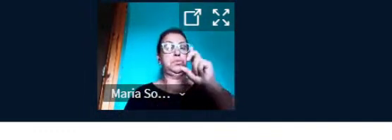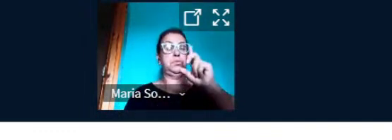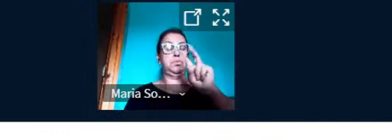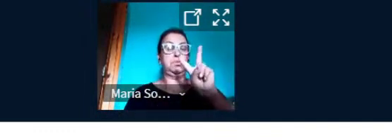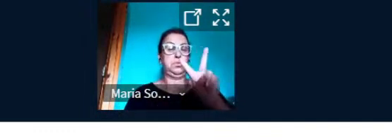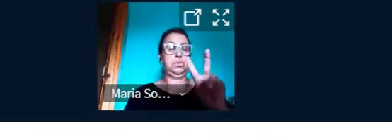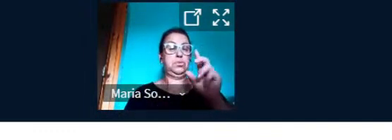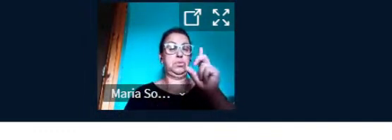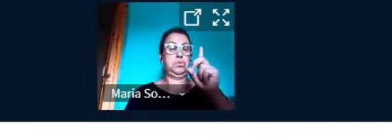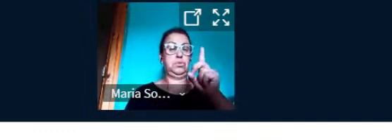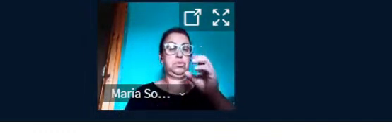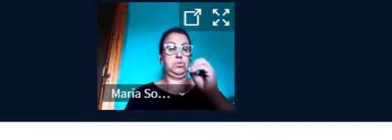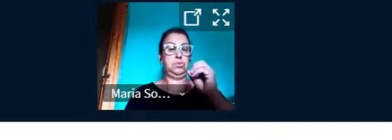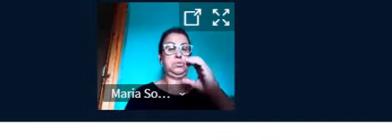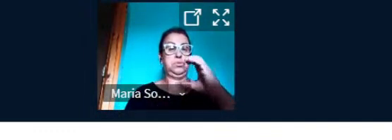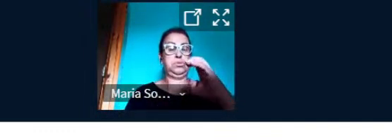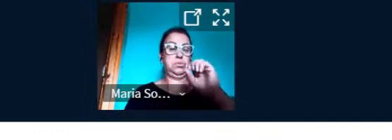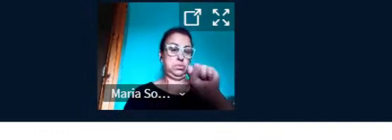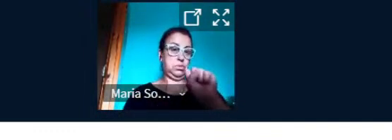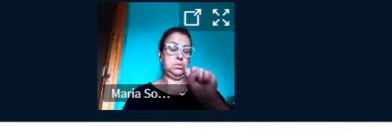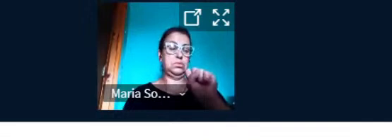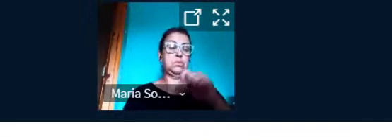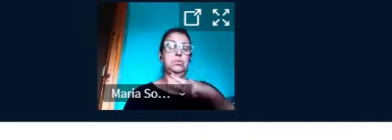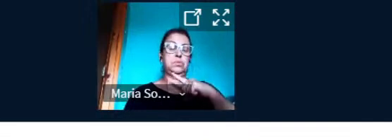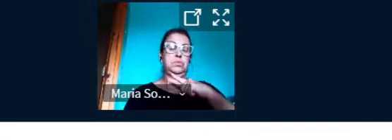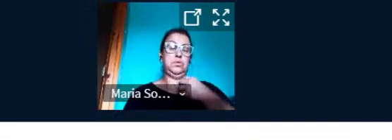texto, lendo ele para os alunos cegos.